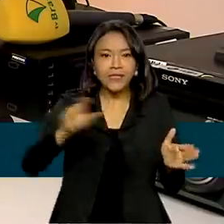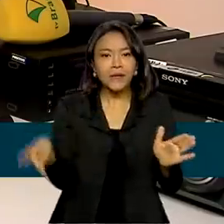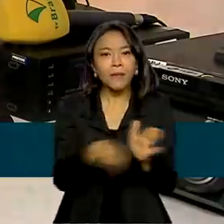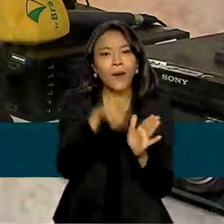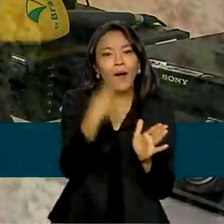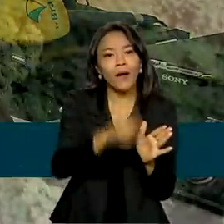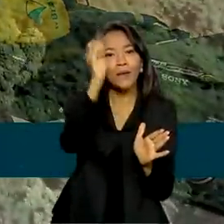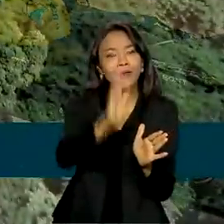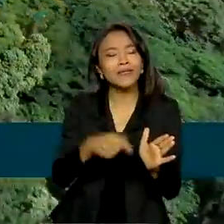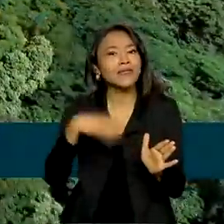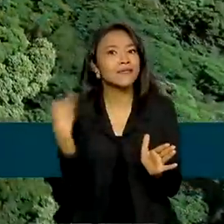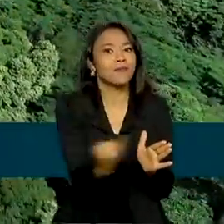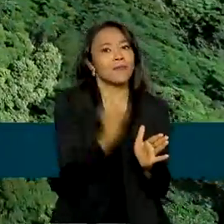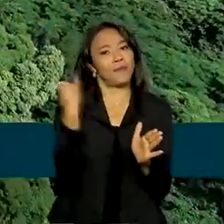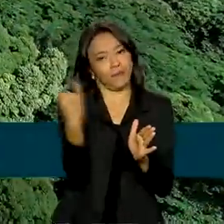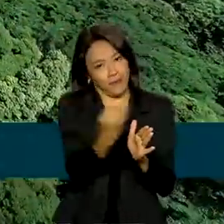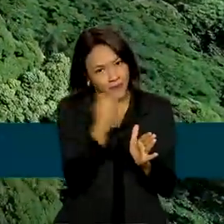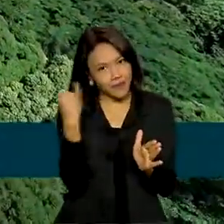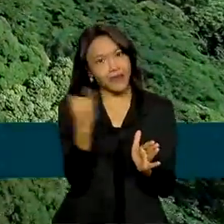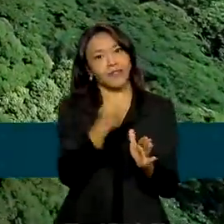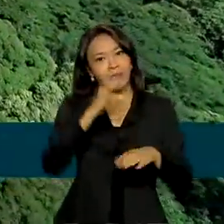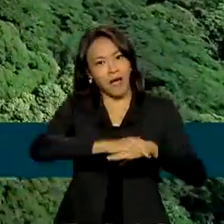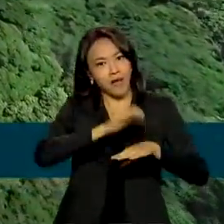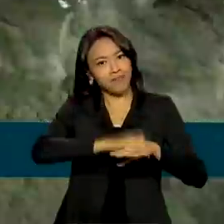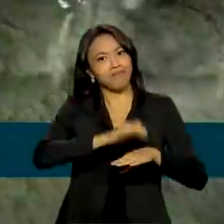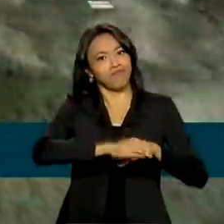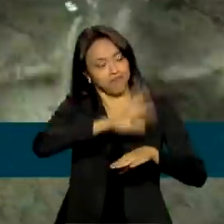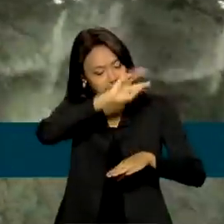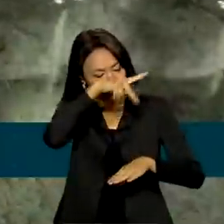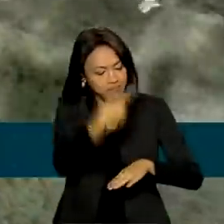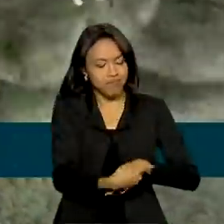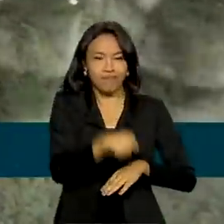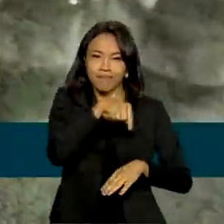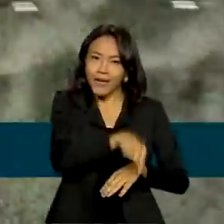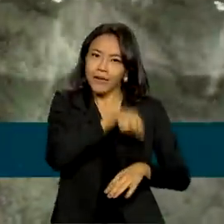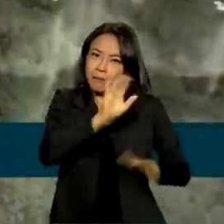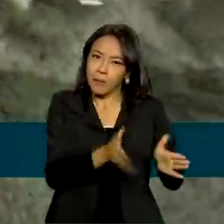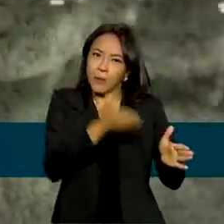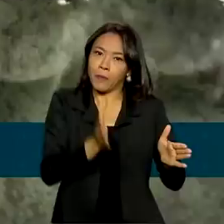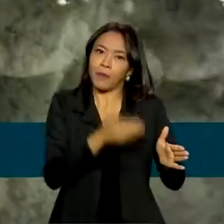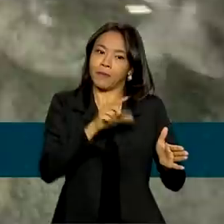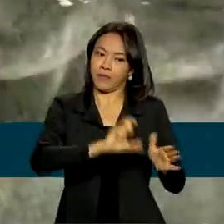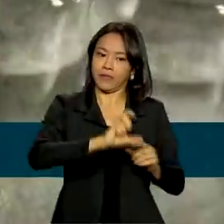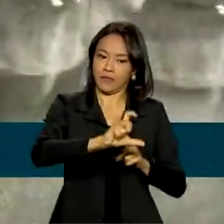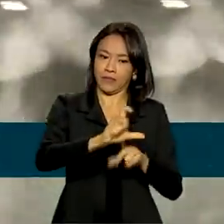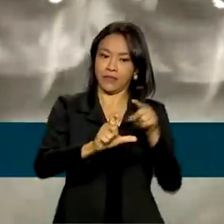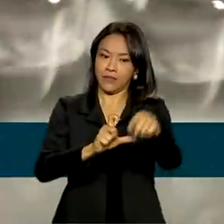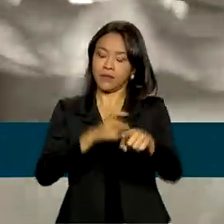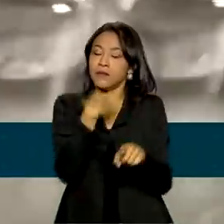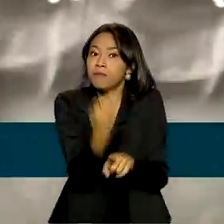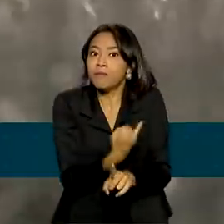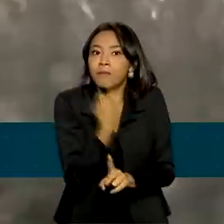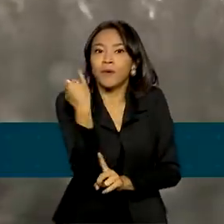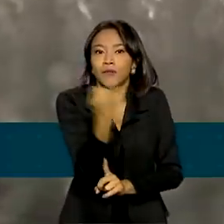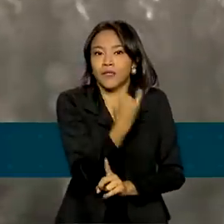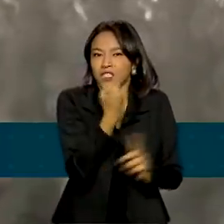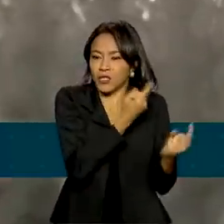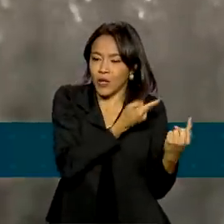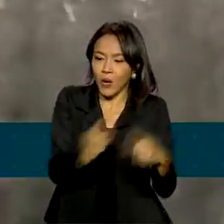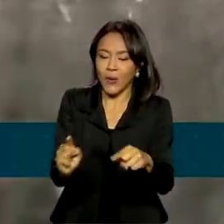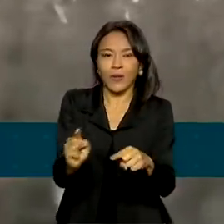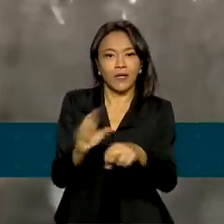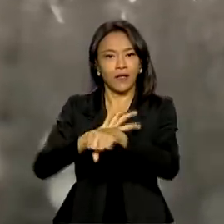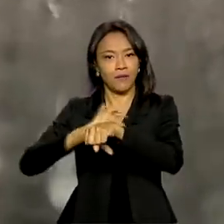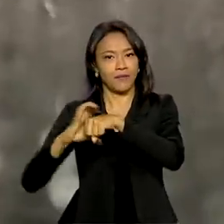sinaliza na independência do país, de outros países, para a produção desse insumo que se mostrou extremamente importante no enfrentamento da pandemia,